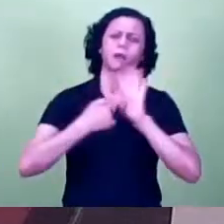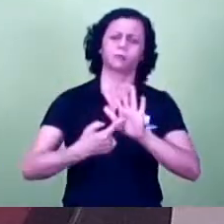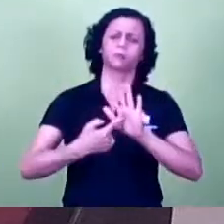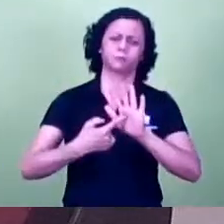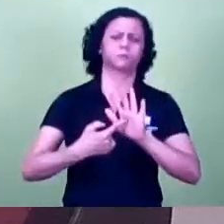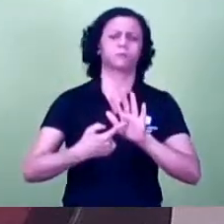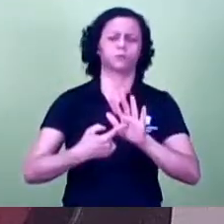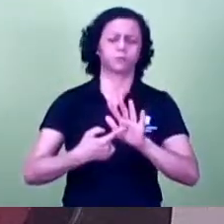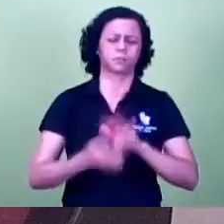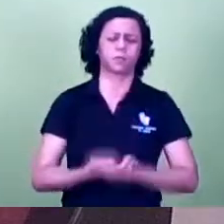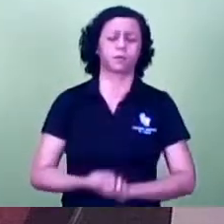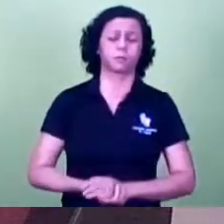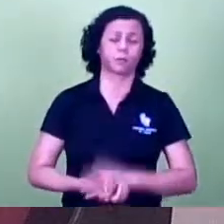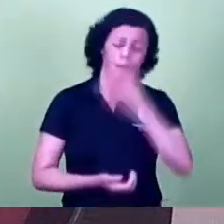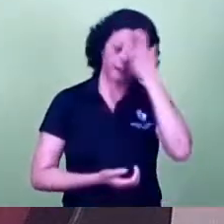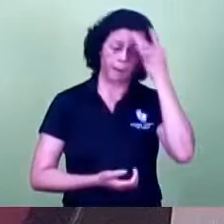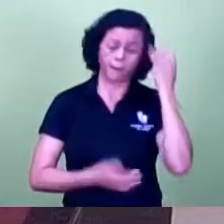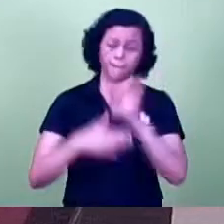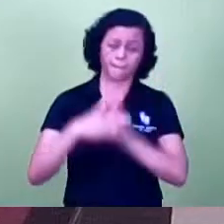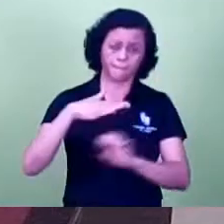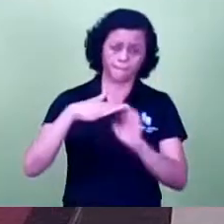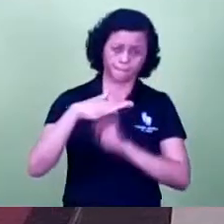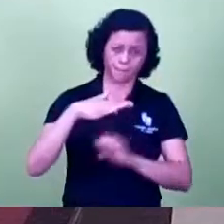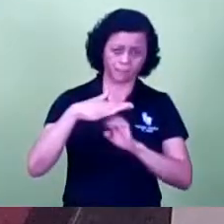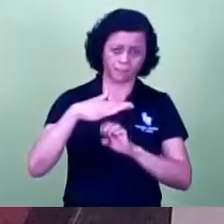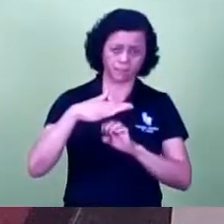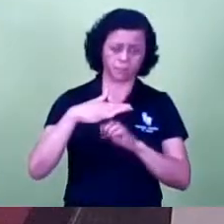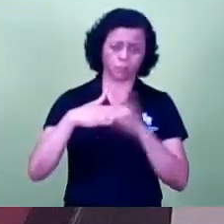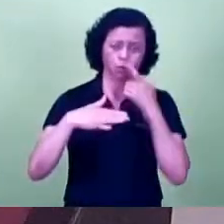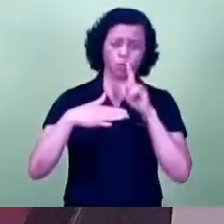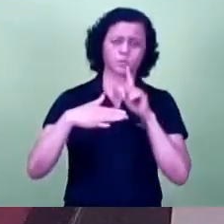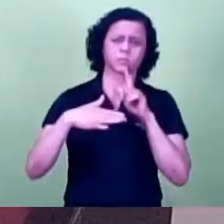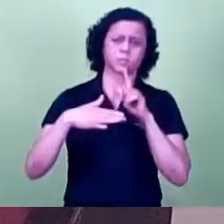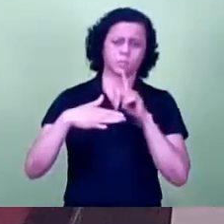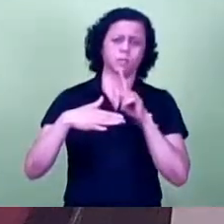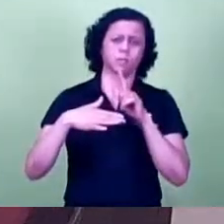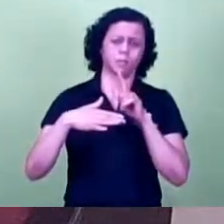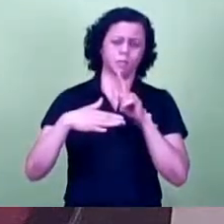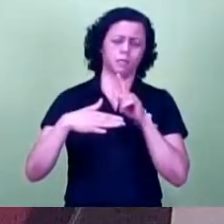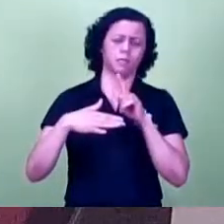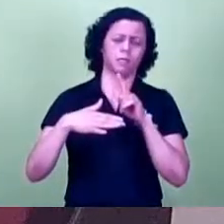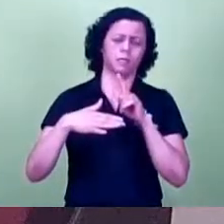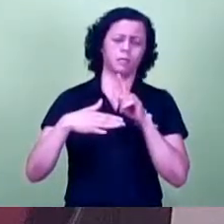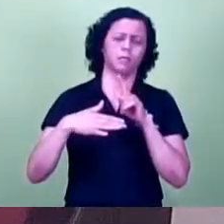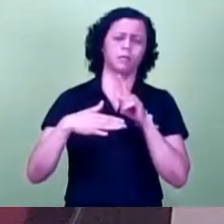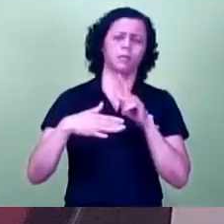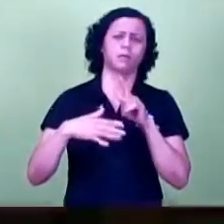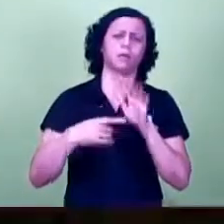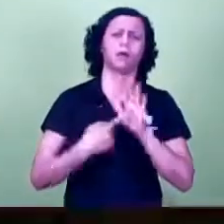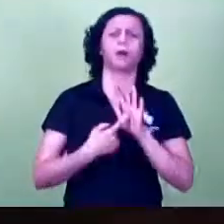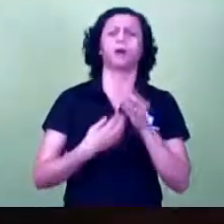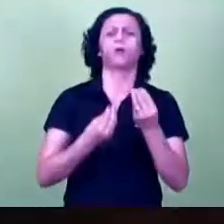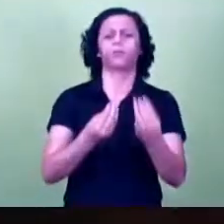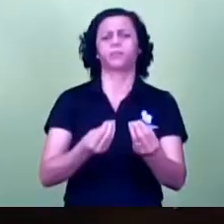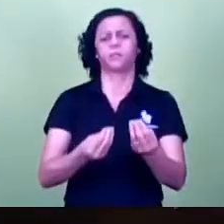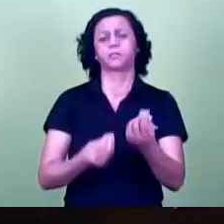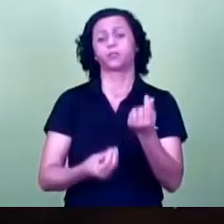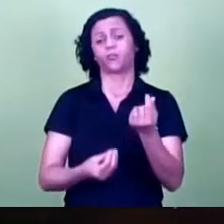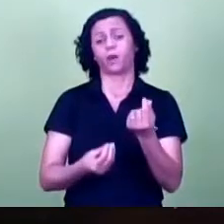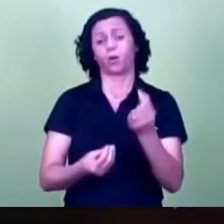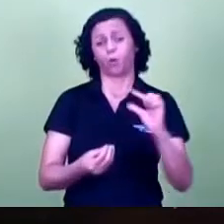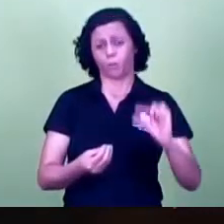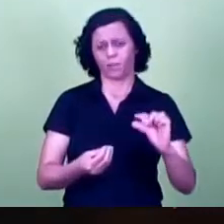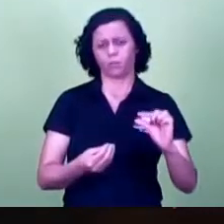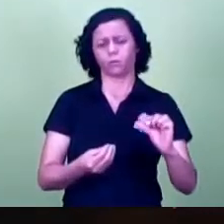vença o certame tenha condições de prestar o serviço. Pela ordem, vereador, doutor Antônio Guerra. Sr. Presidente, também